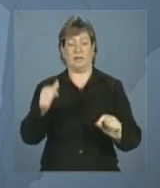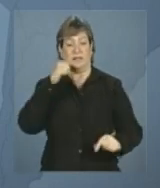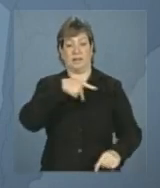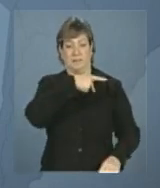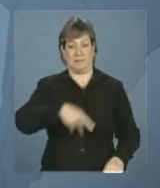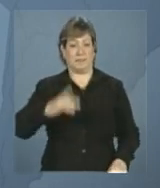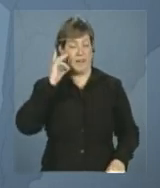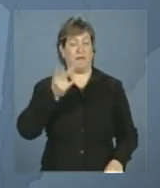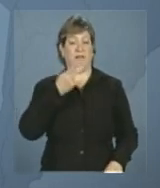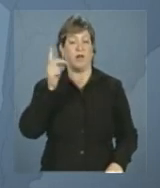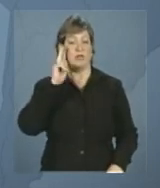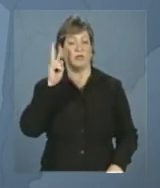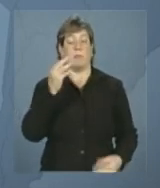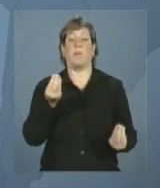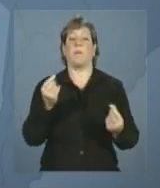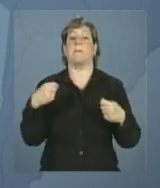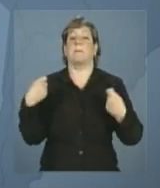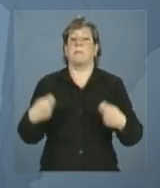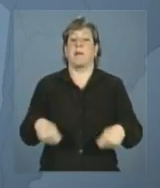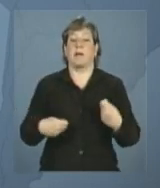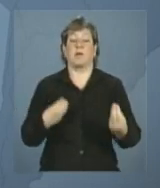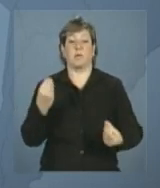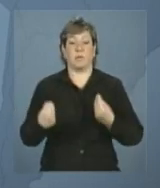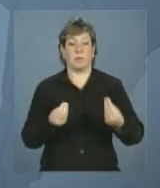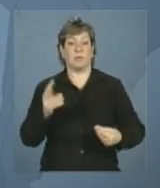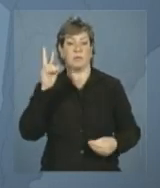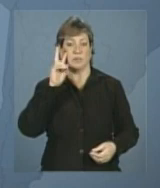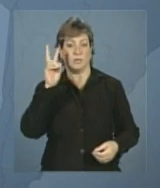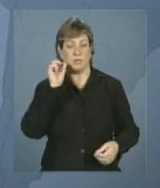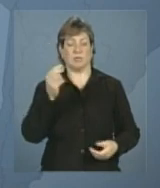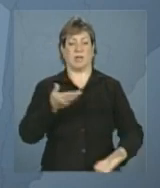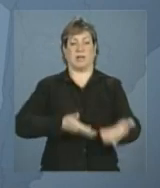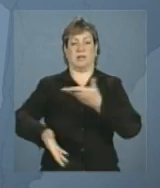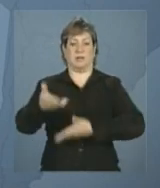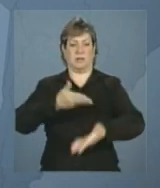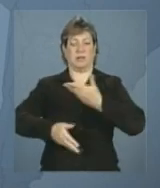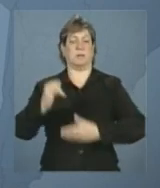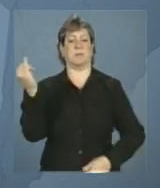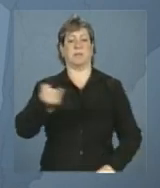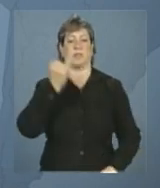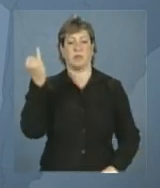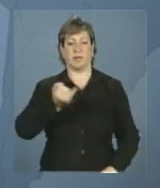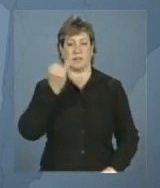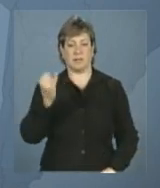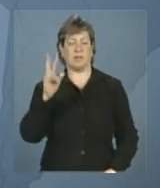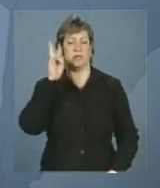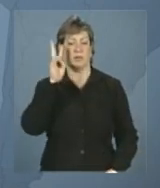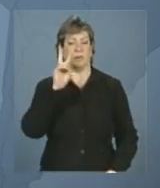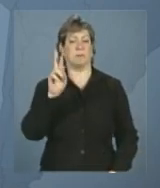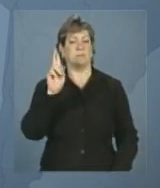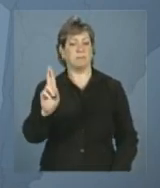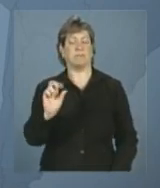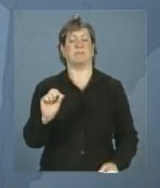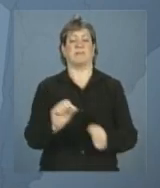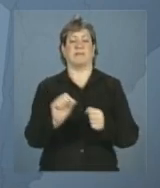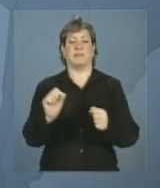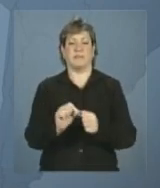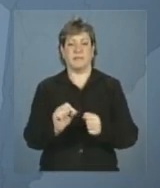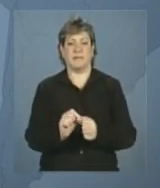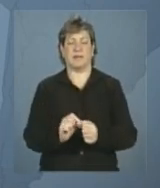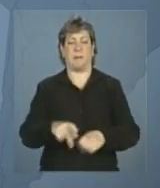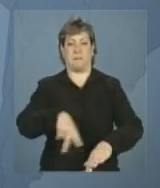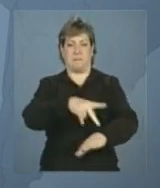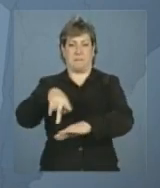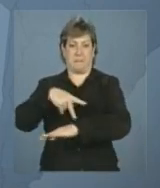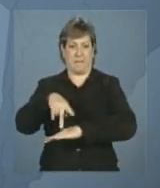falou sobre a necessidade de equivalência nas relações e na importância no papel a serem desempenhados pelos